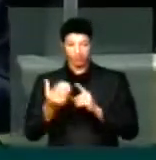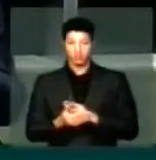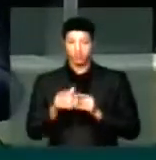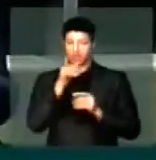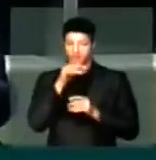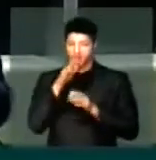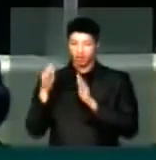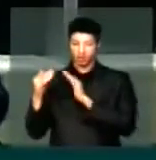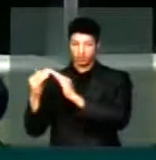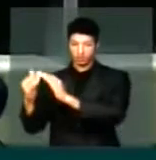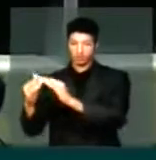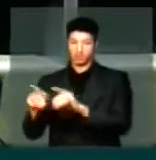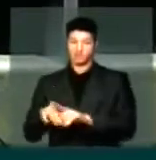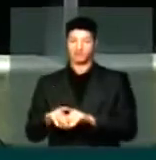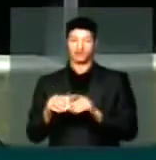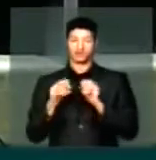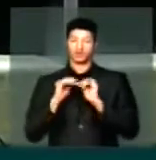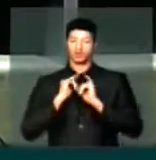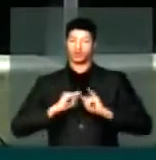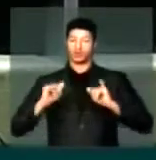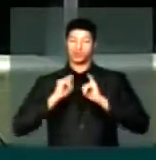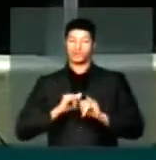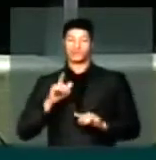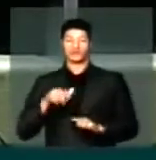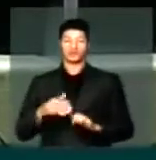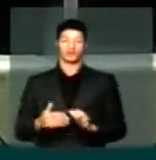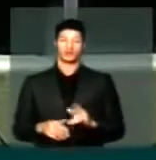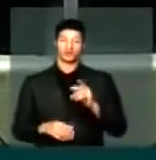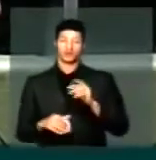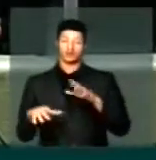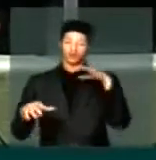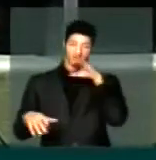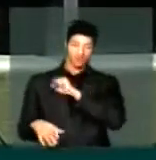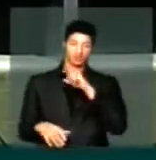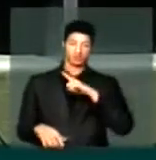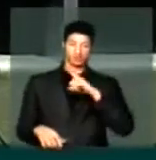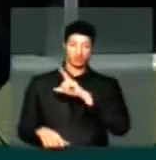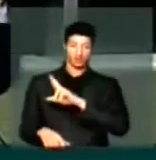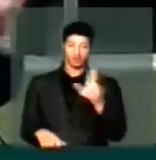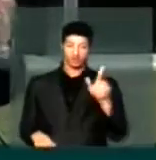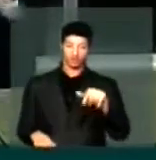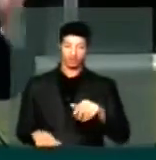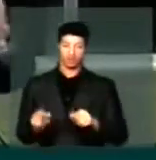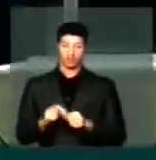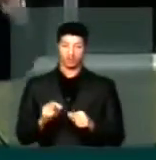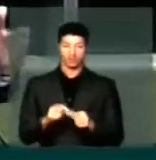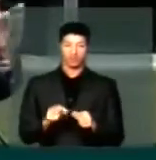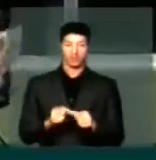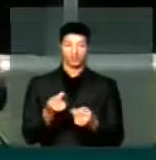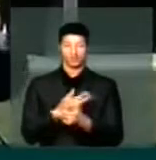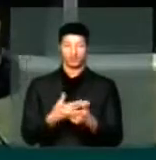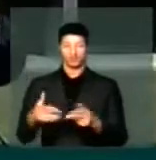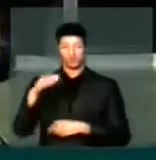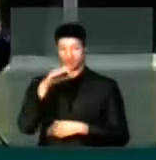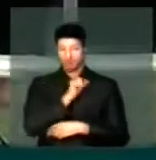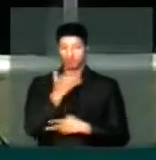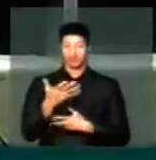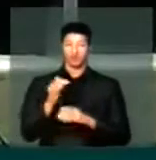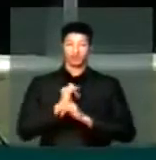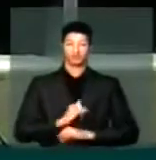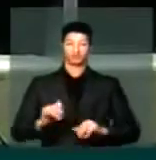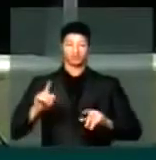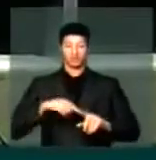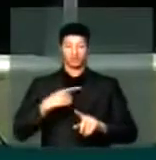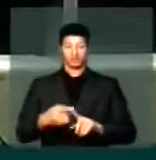ribeirinhas, como eles declararam aqui. Esta pressa tem nome, é fazer negócios rápidos. E quero dizer